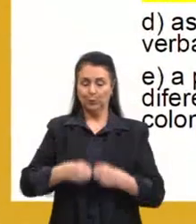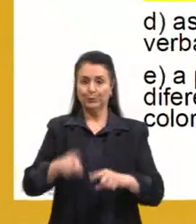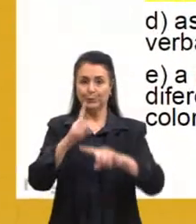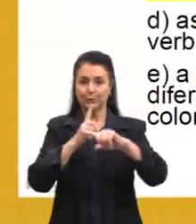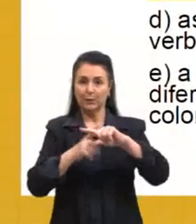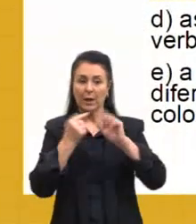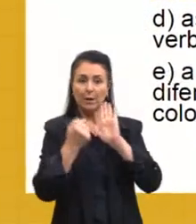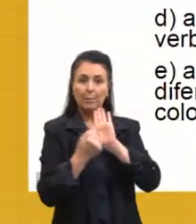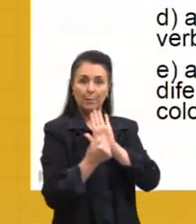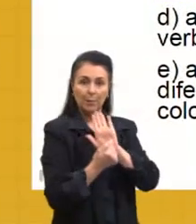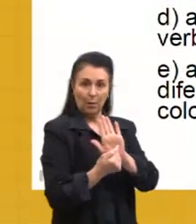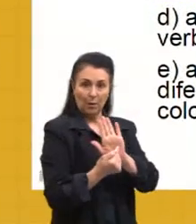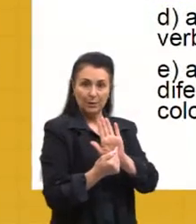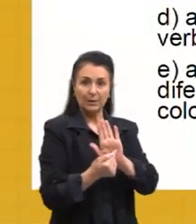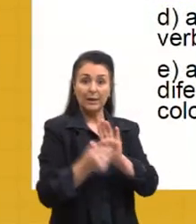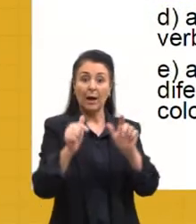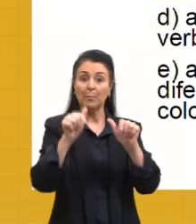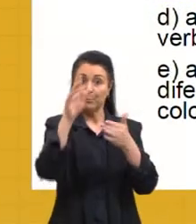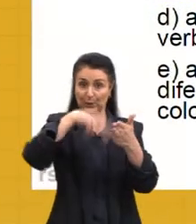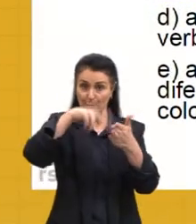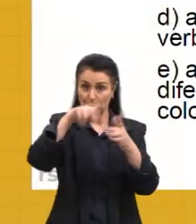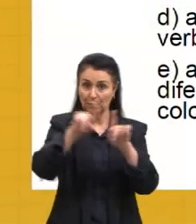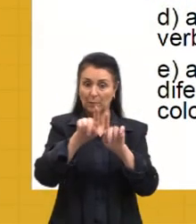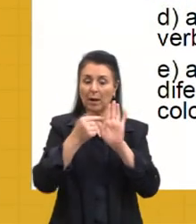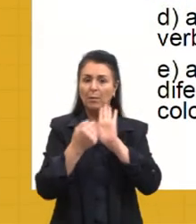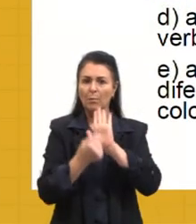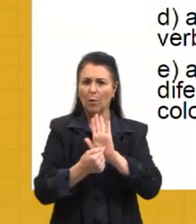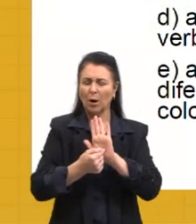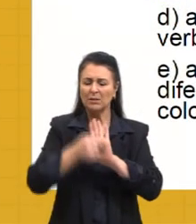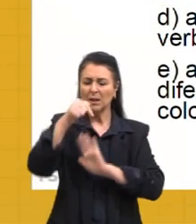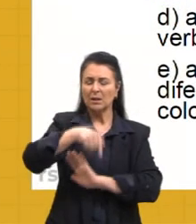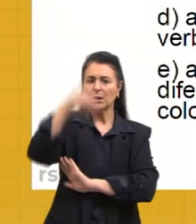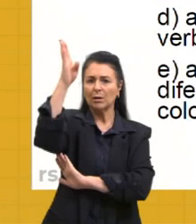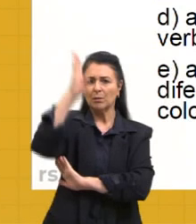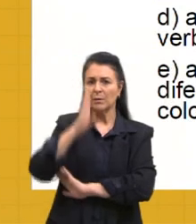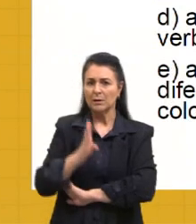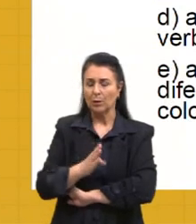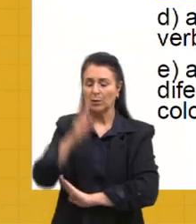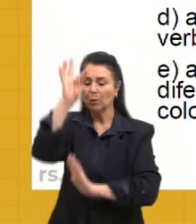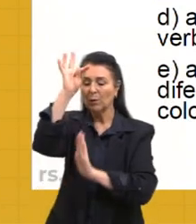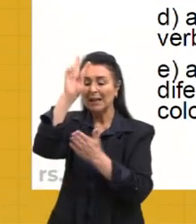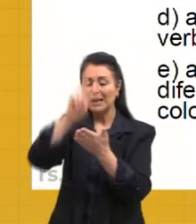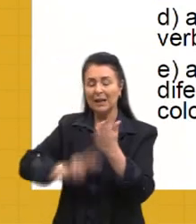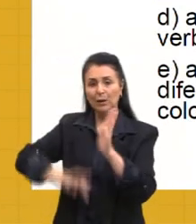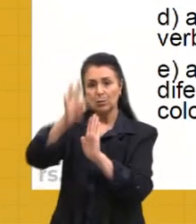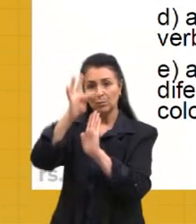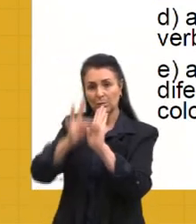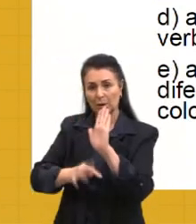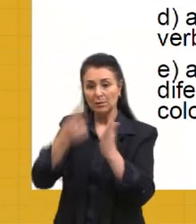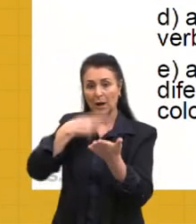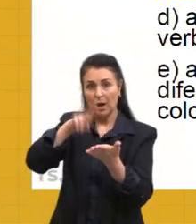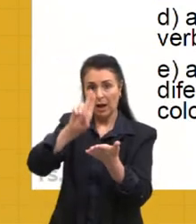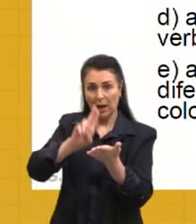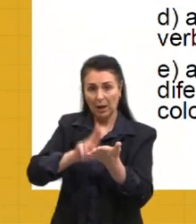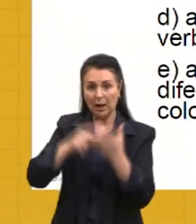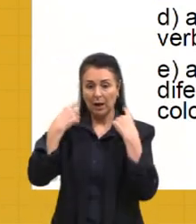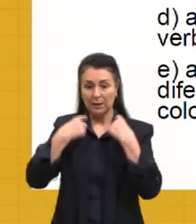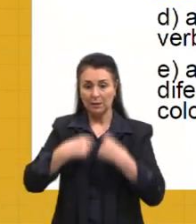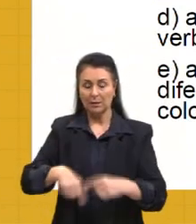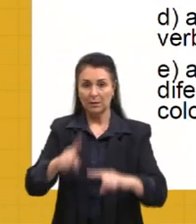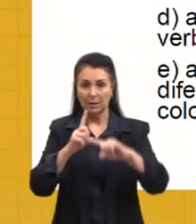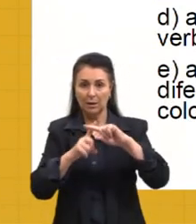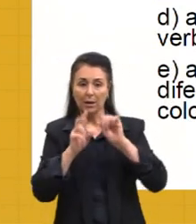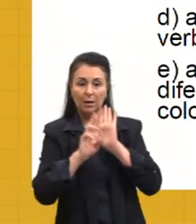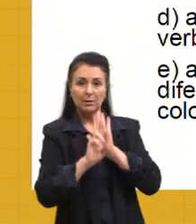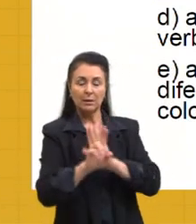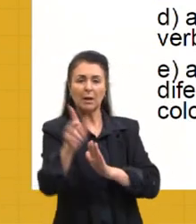portugueses ao Brasil. Da leitura dos textos, constata-se que a carta de Perovaz de Caminha representa uma